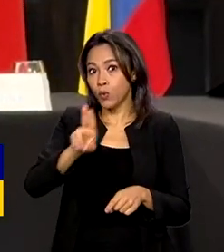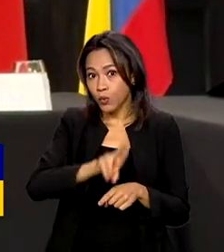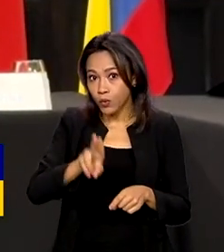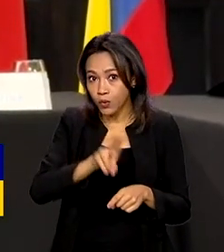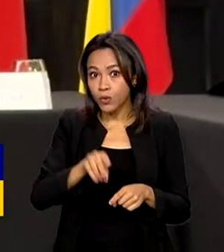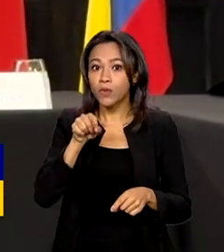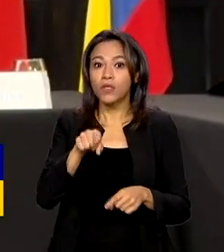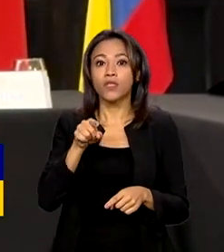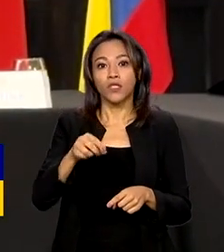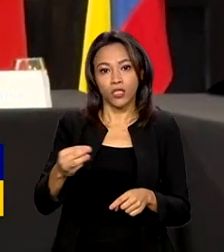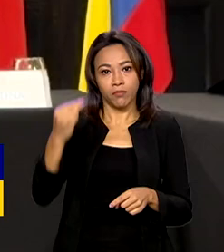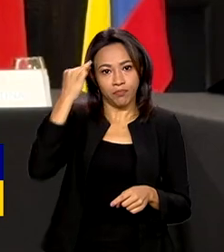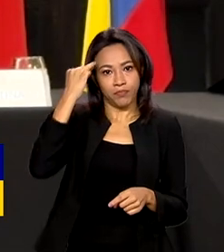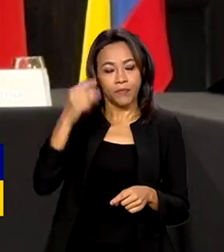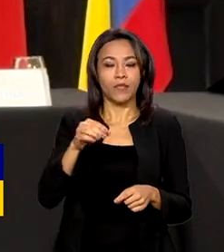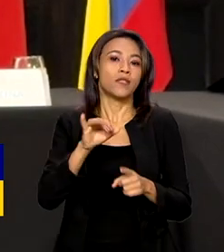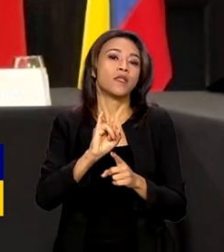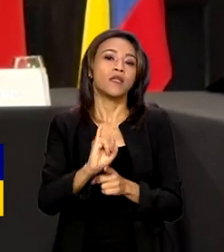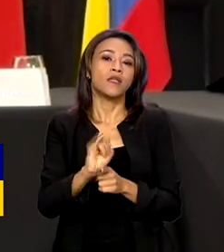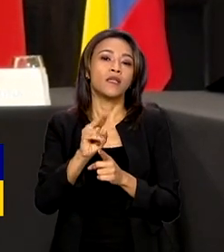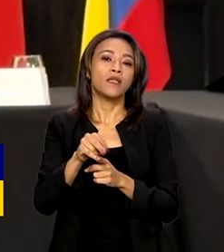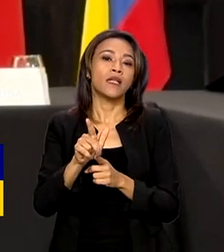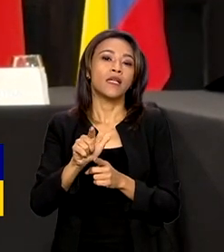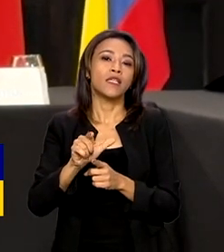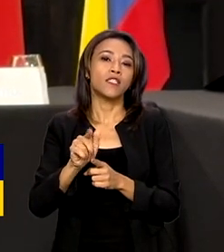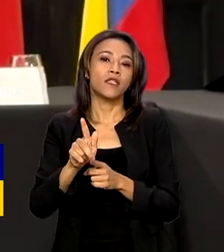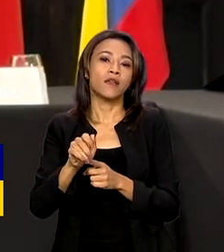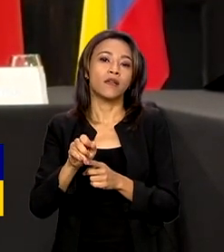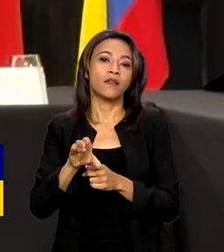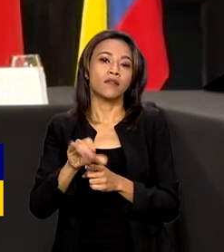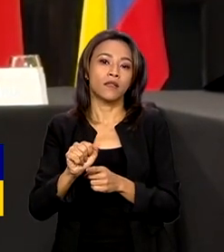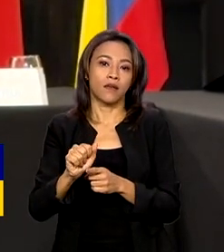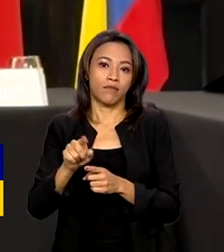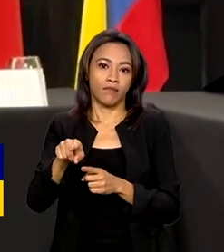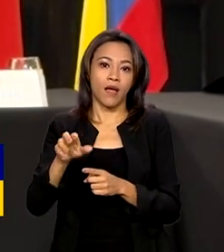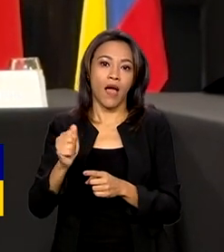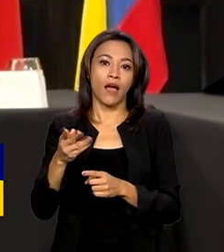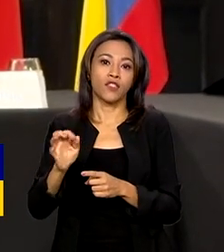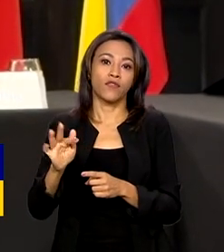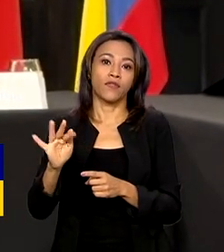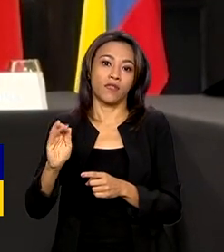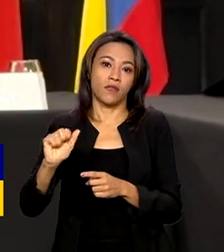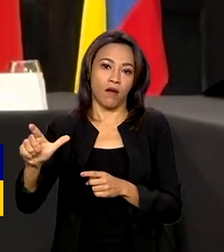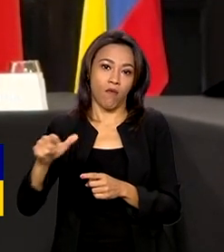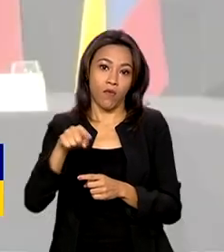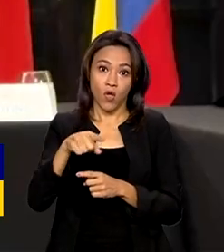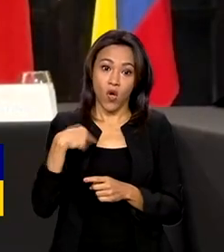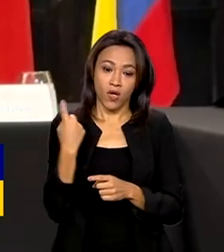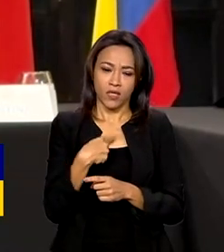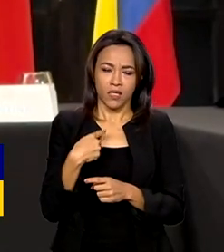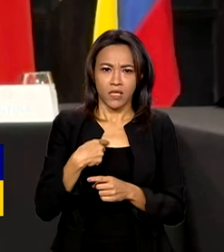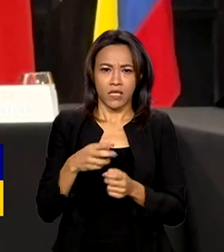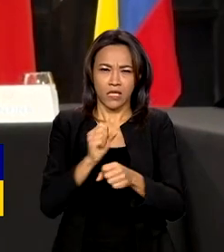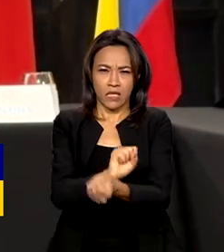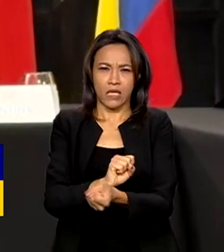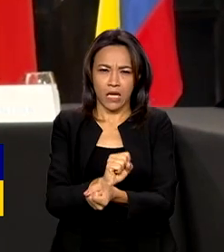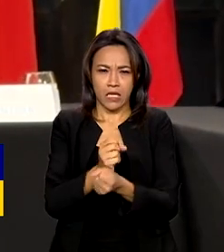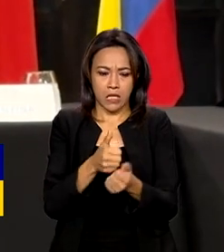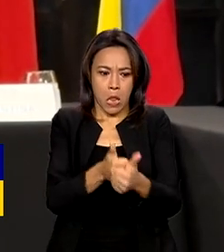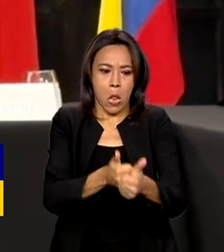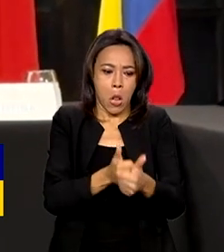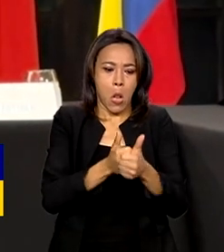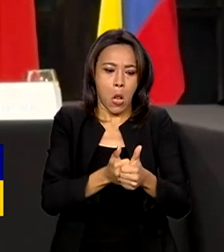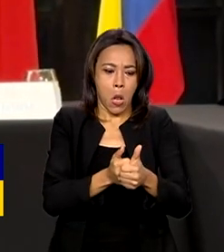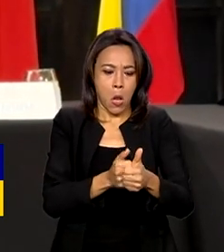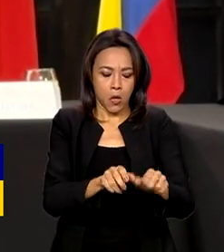algoritmos. Nós não somos e não podemos ser escravos de algoritmos. Nós somos humanistas.